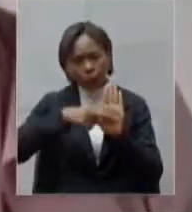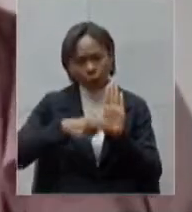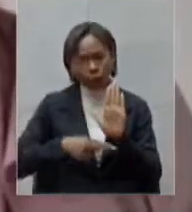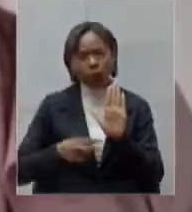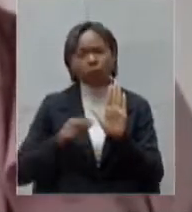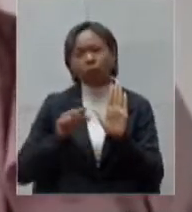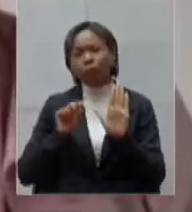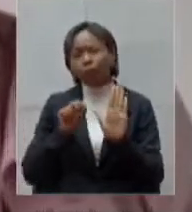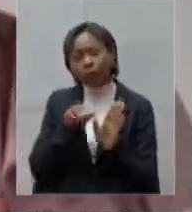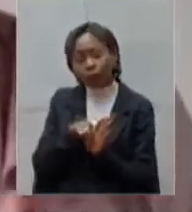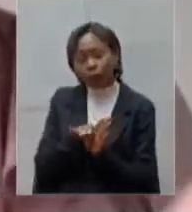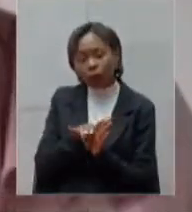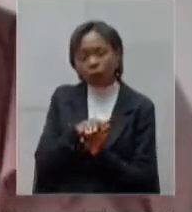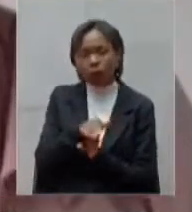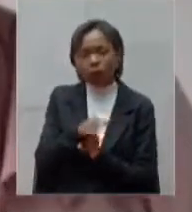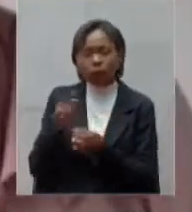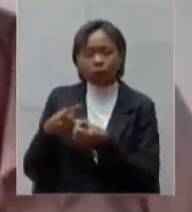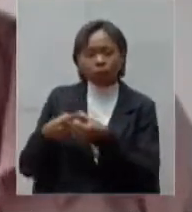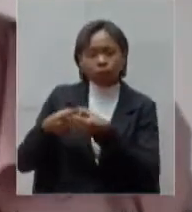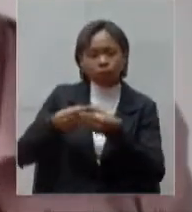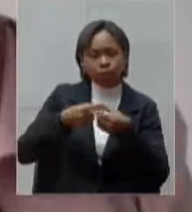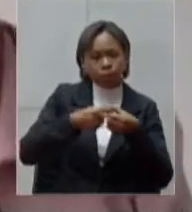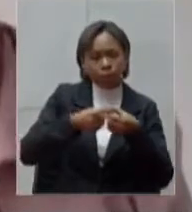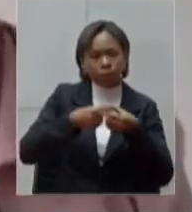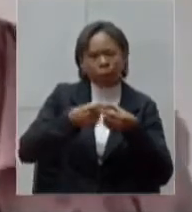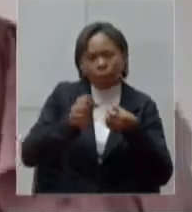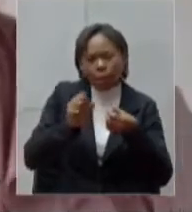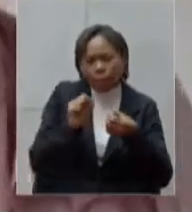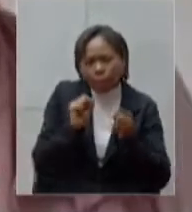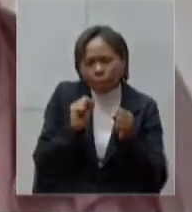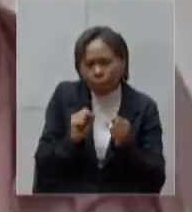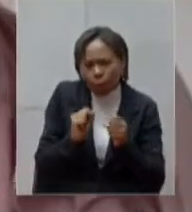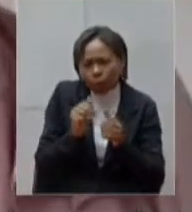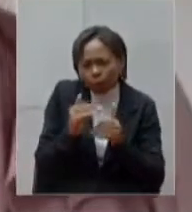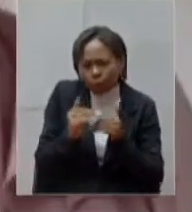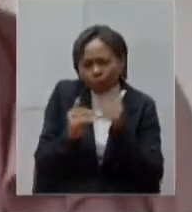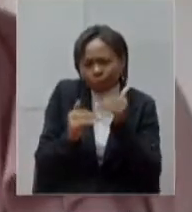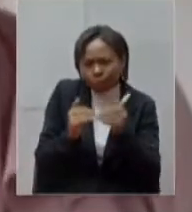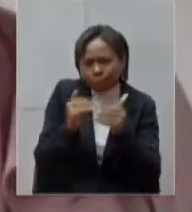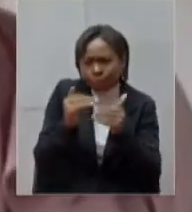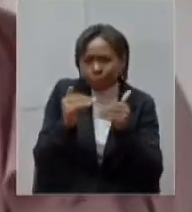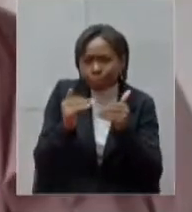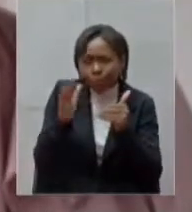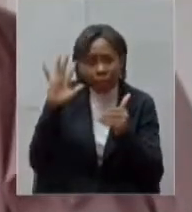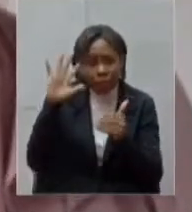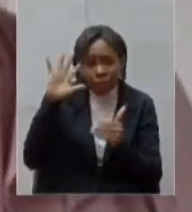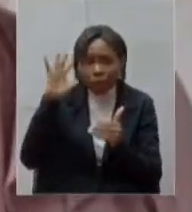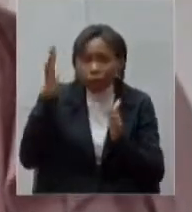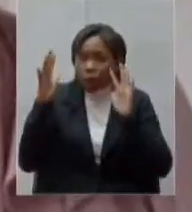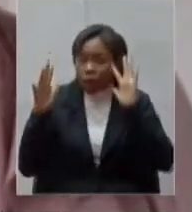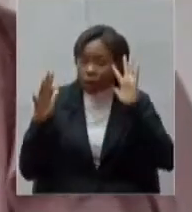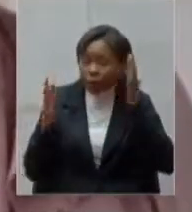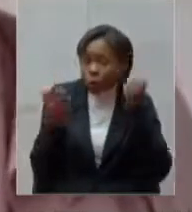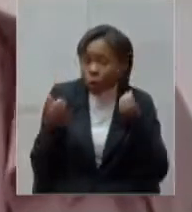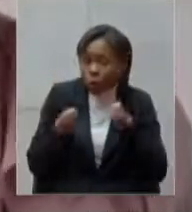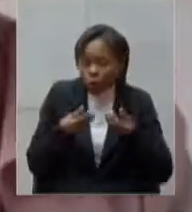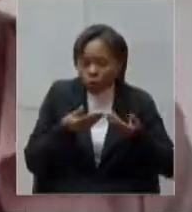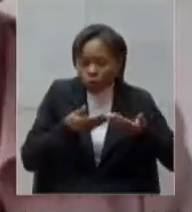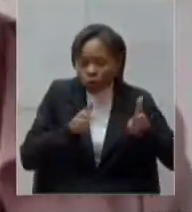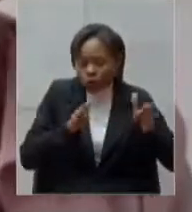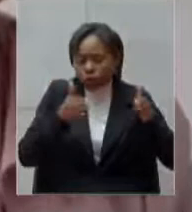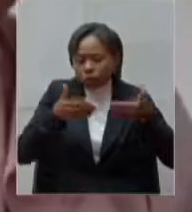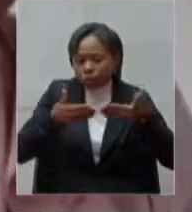paulatinamente uma posição de poder dar abertura aos